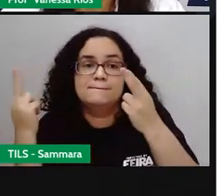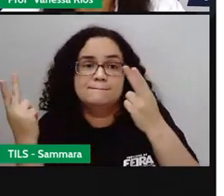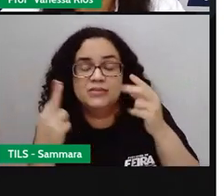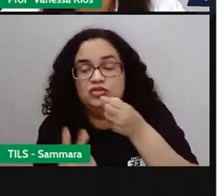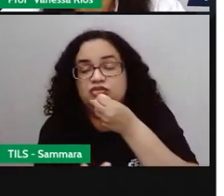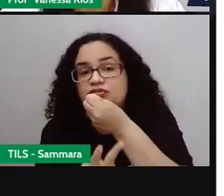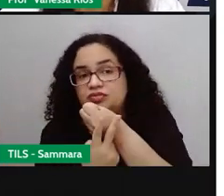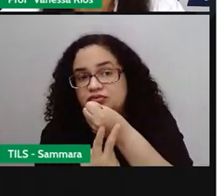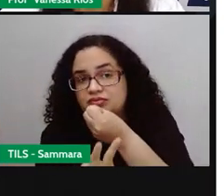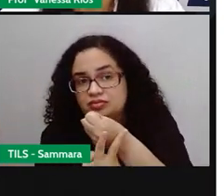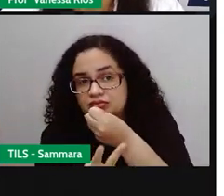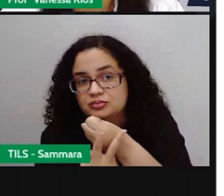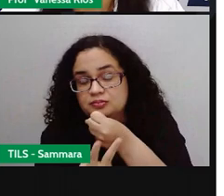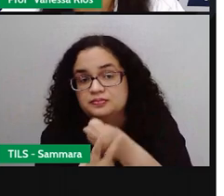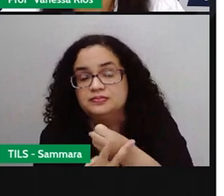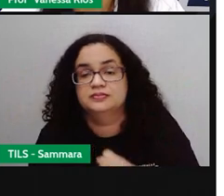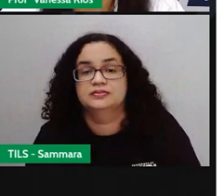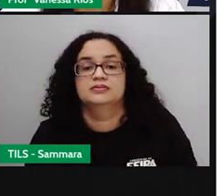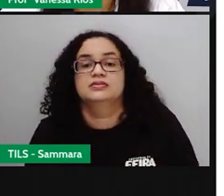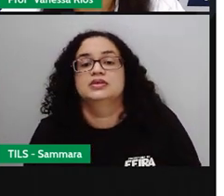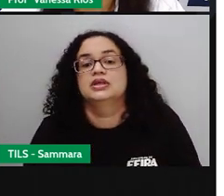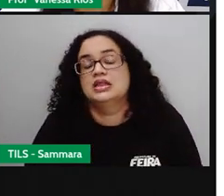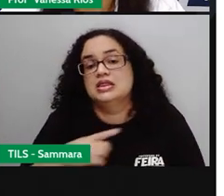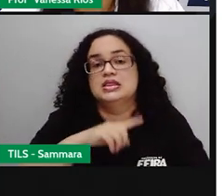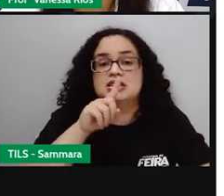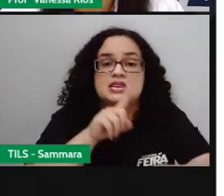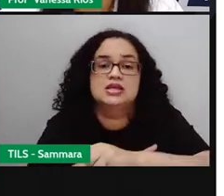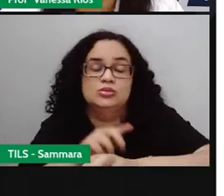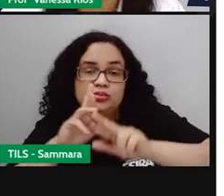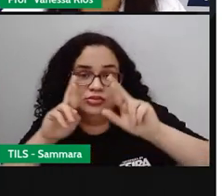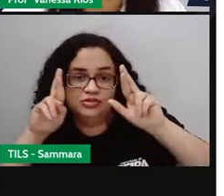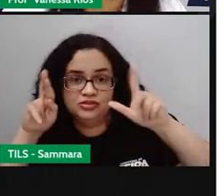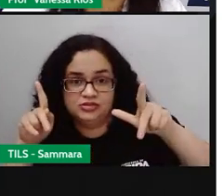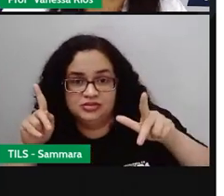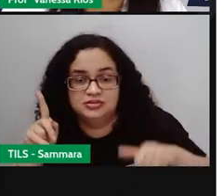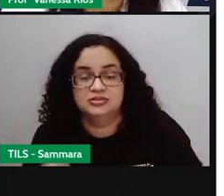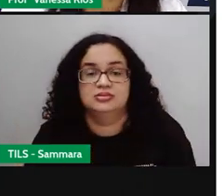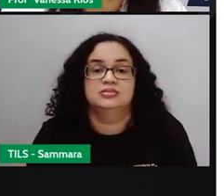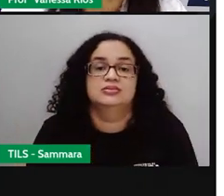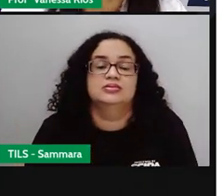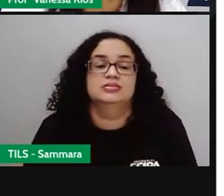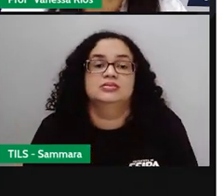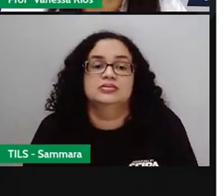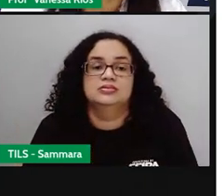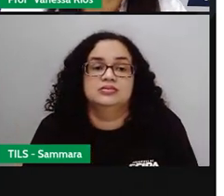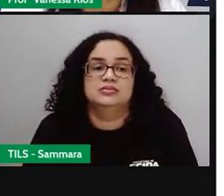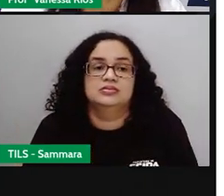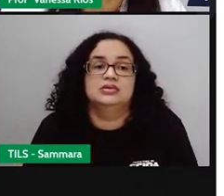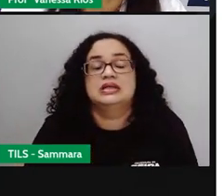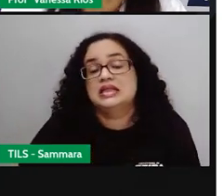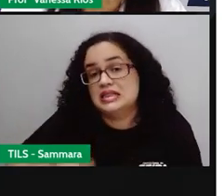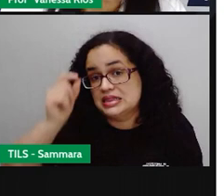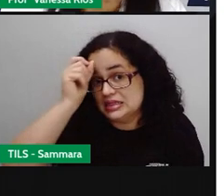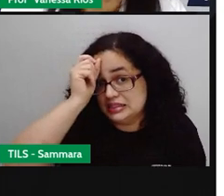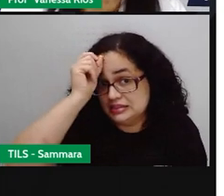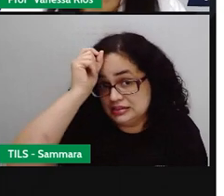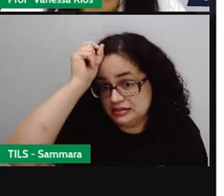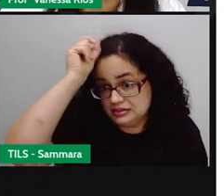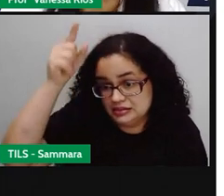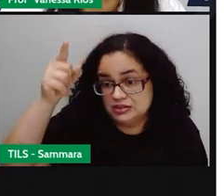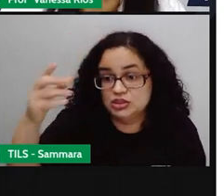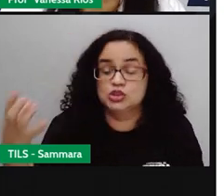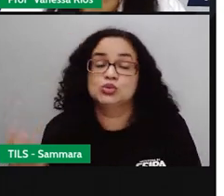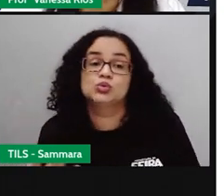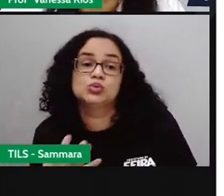verbo, ele aparece aí em tempos diferentes, indicando aí ideias, né?